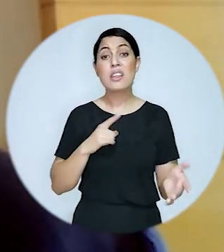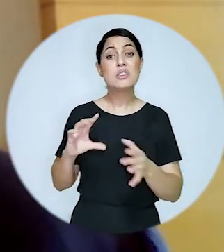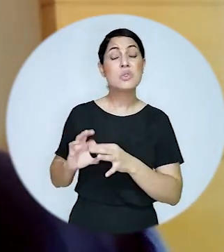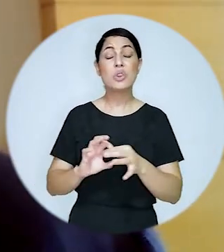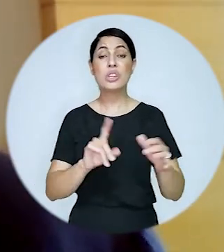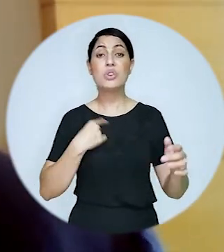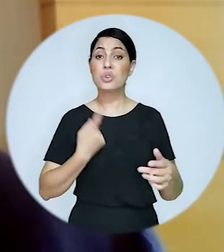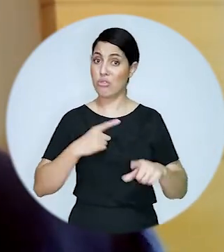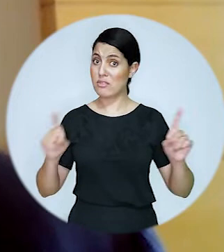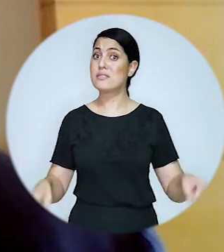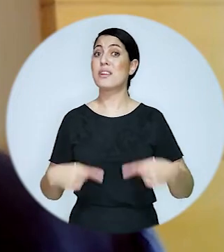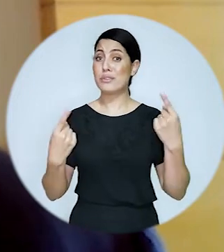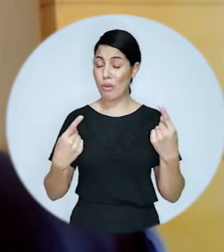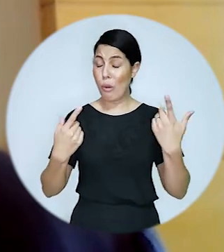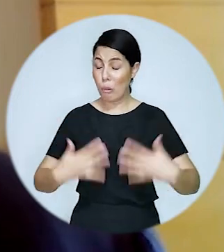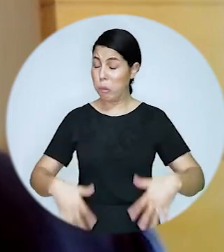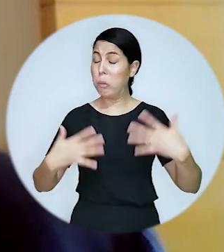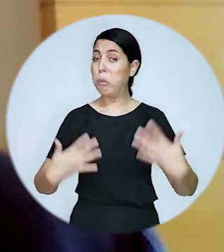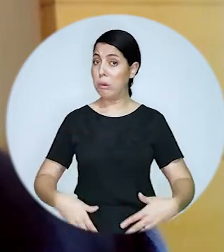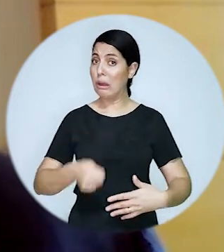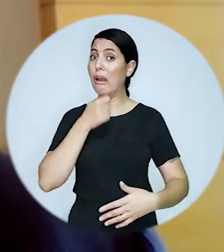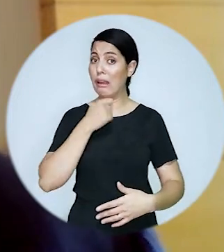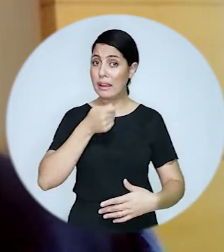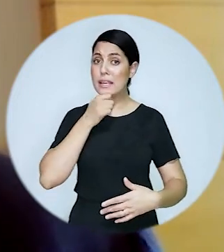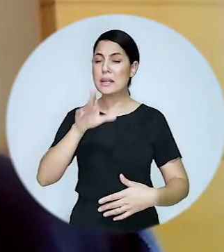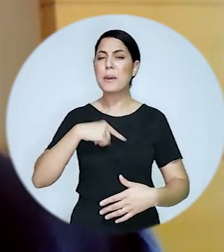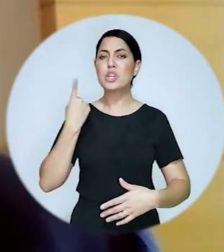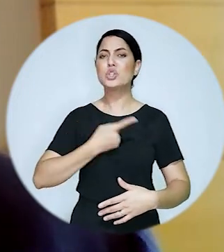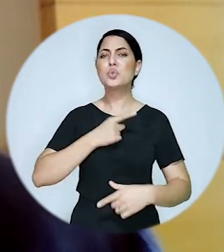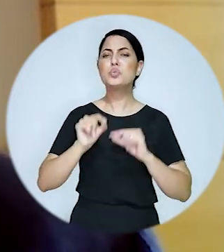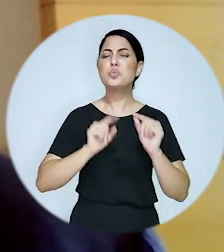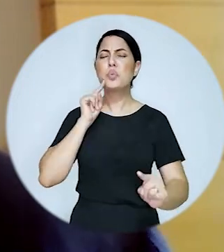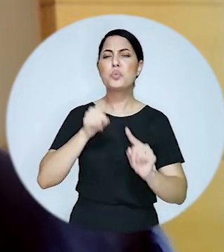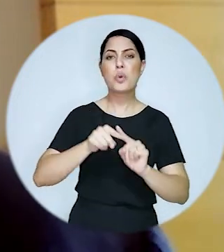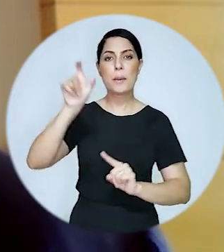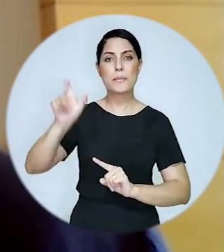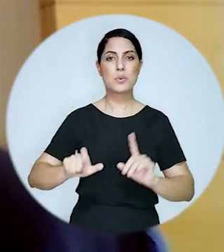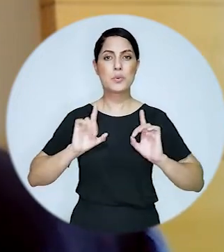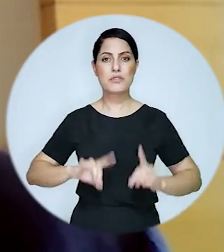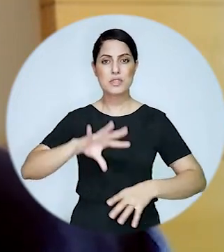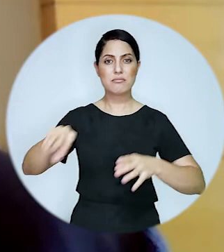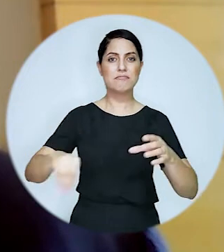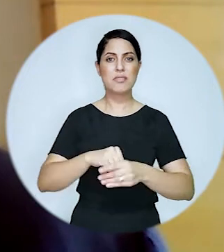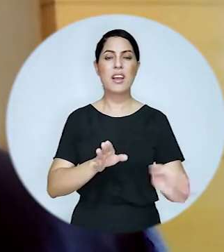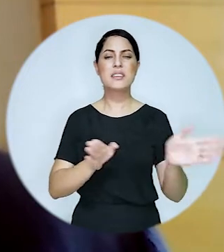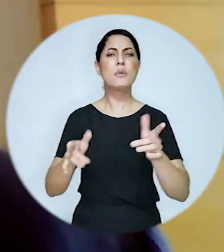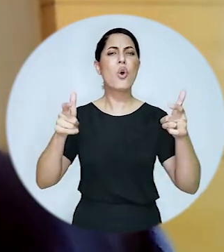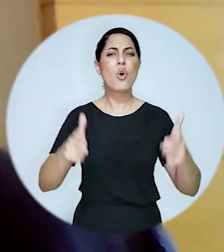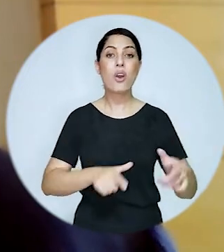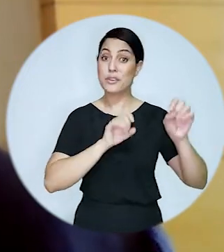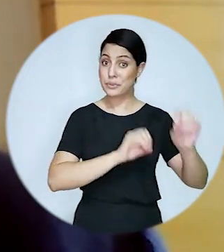sociedade então o que temos de desafios não são poucos é garantir essa maior inclusão garantir essa